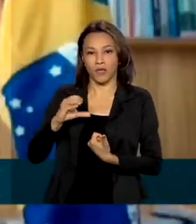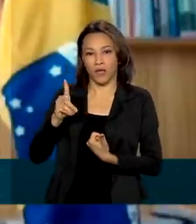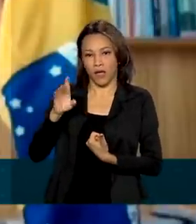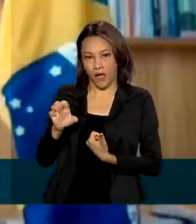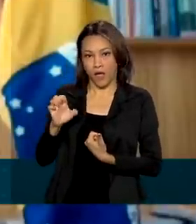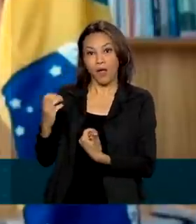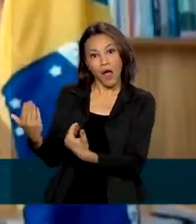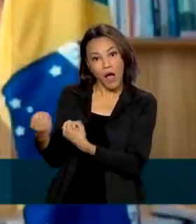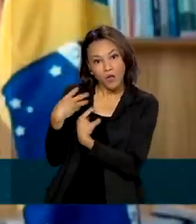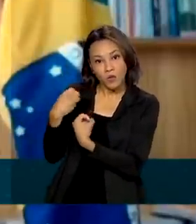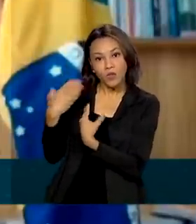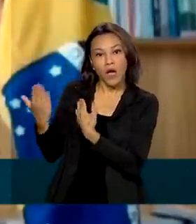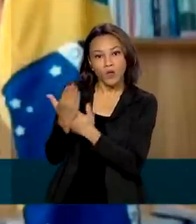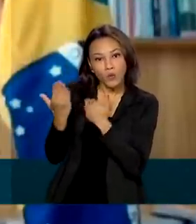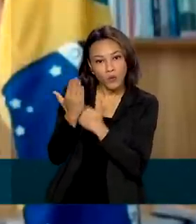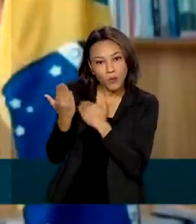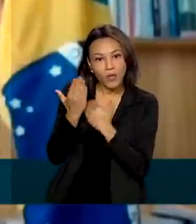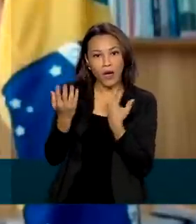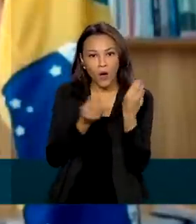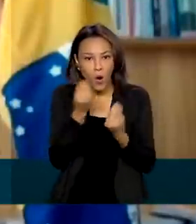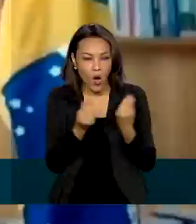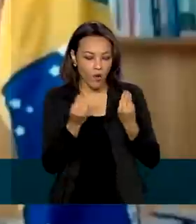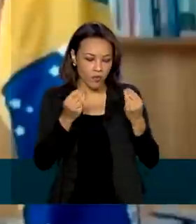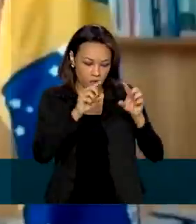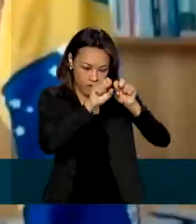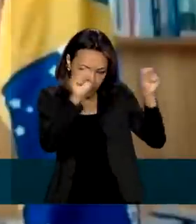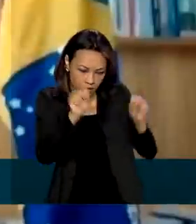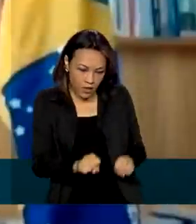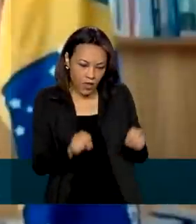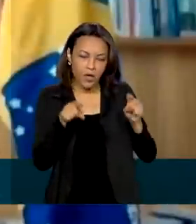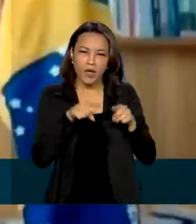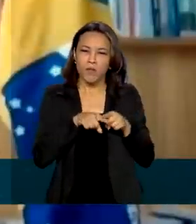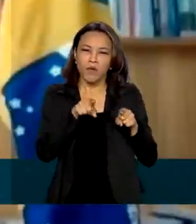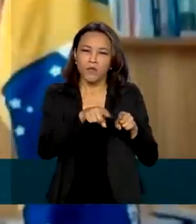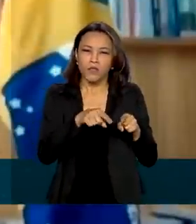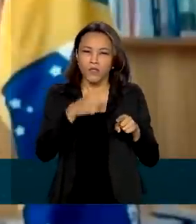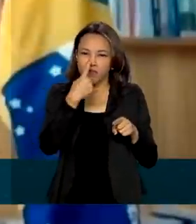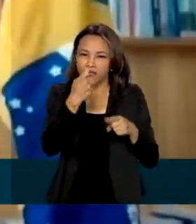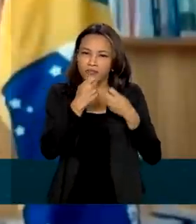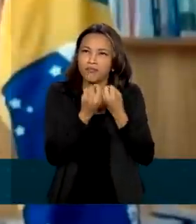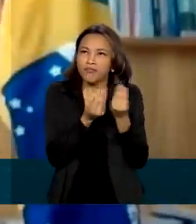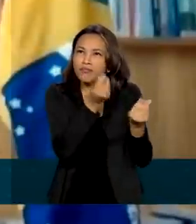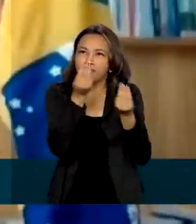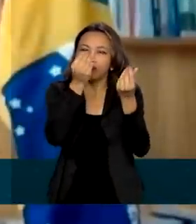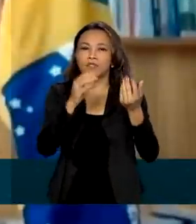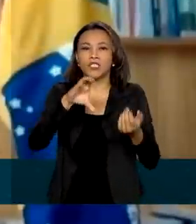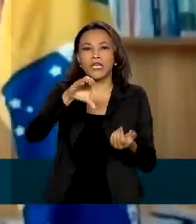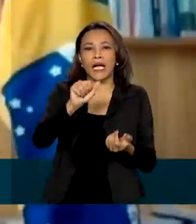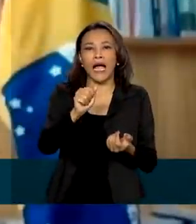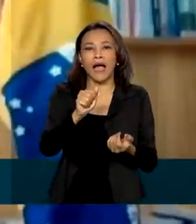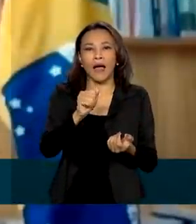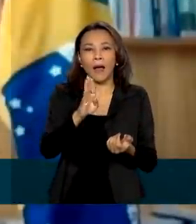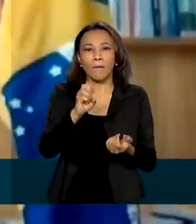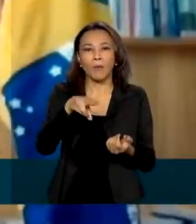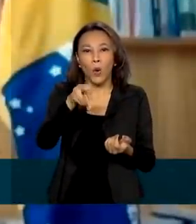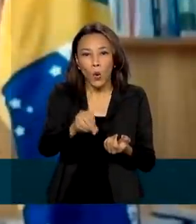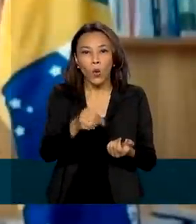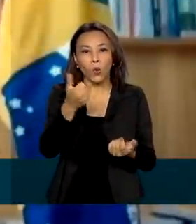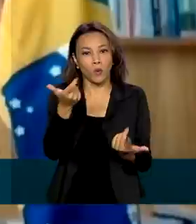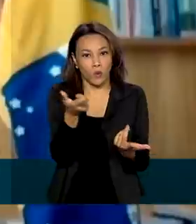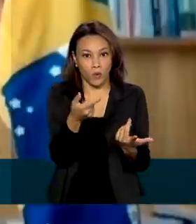implementar sistemas de comércio de emissões de carbono que aumentem a competitividade das empresas brasileiras,